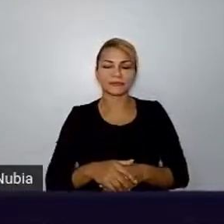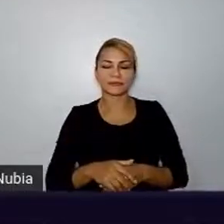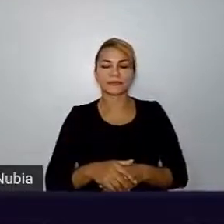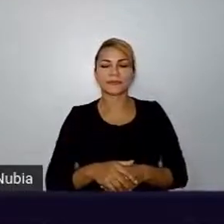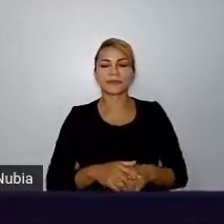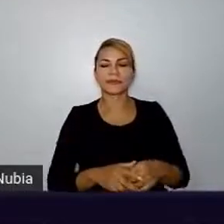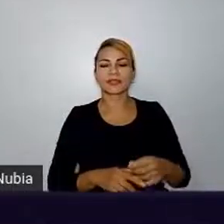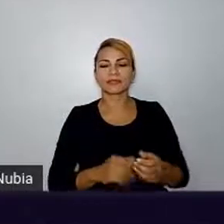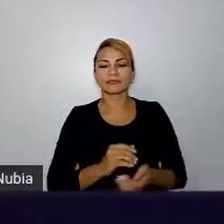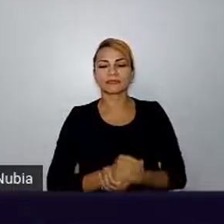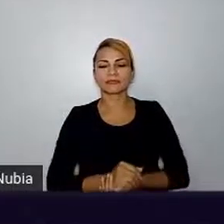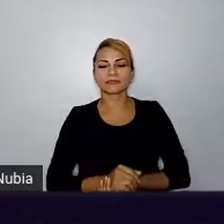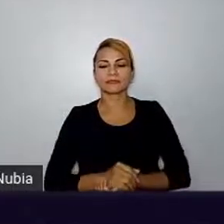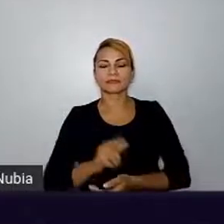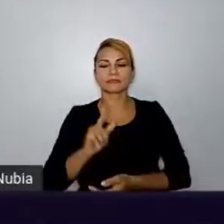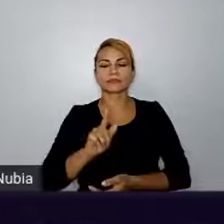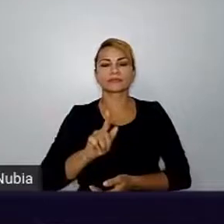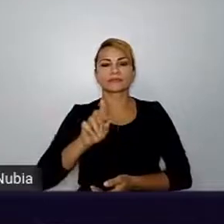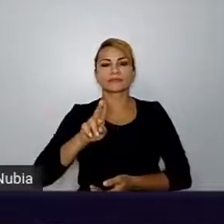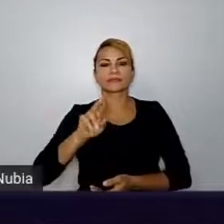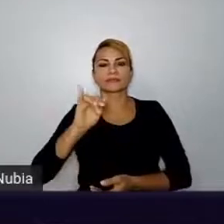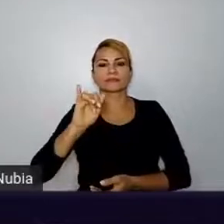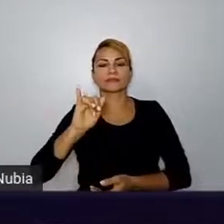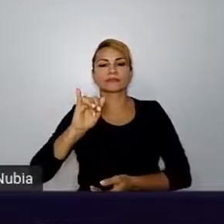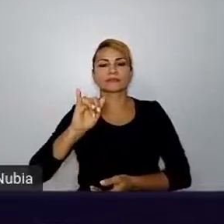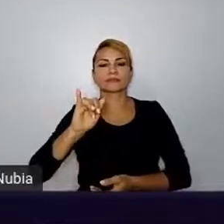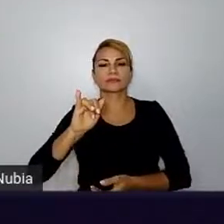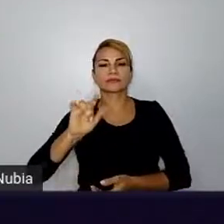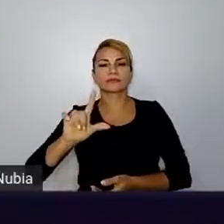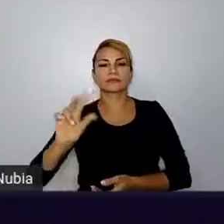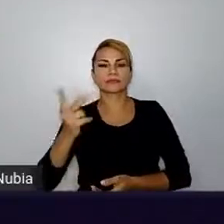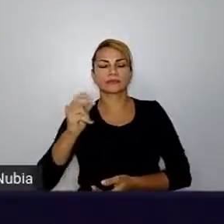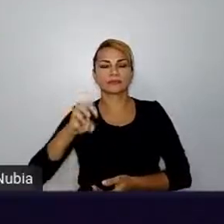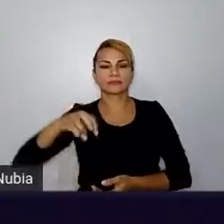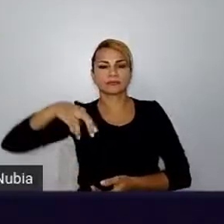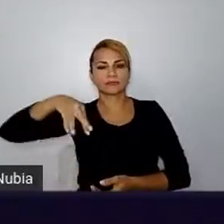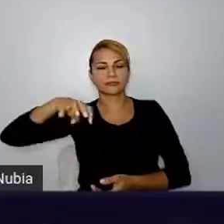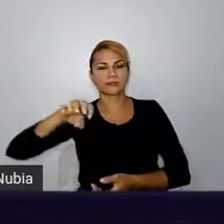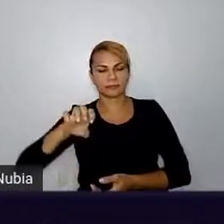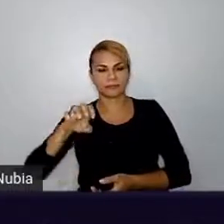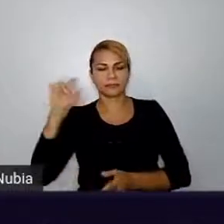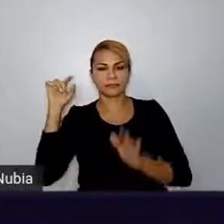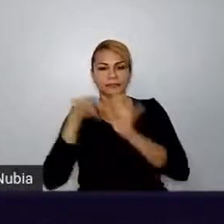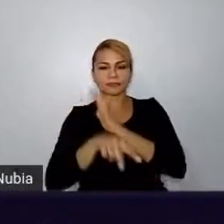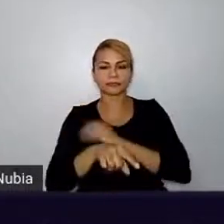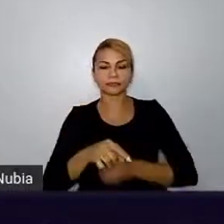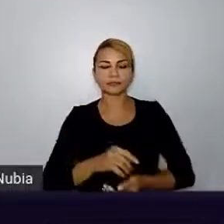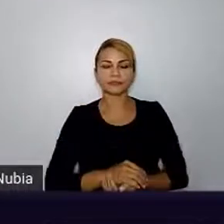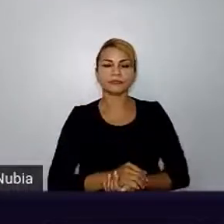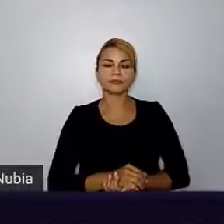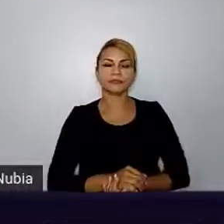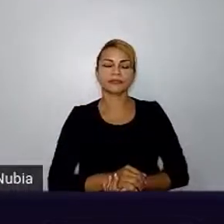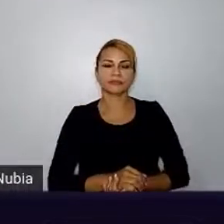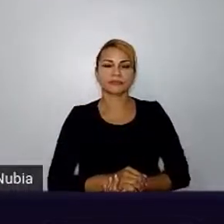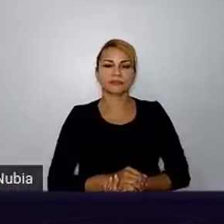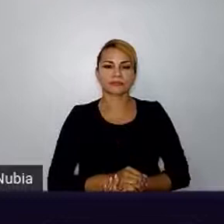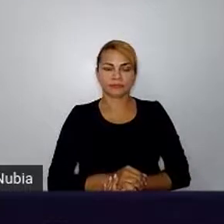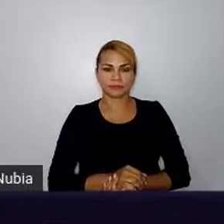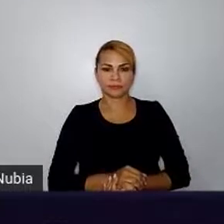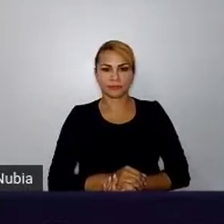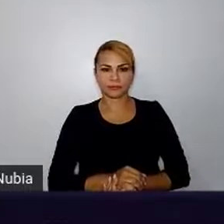imagino que seja Guilherme, ou algo do gênero, pergunta, fugindo um pouco do assunto comunicação,